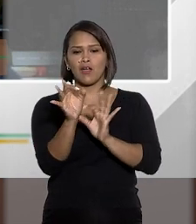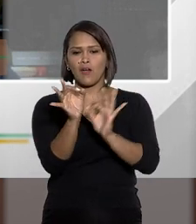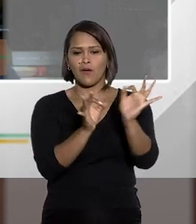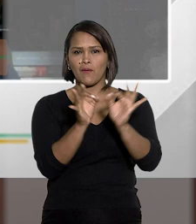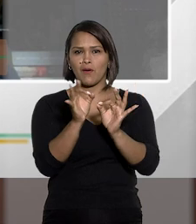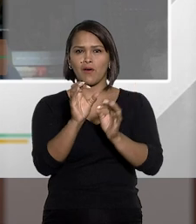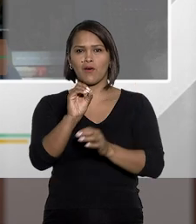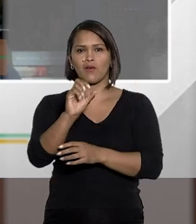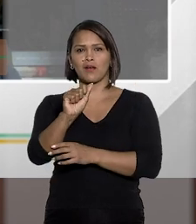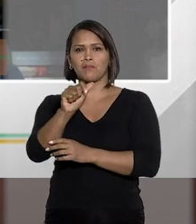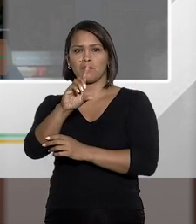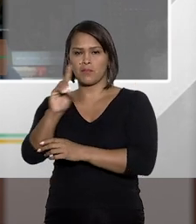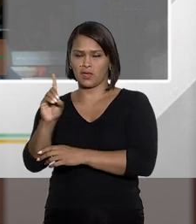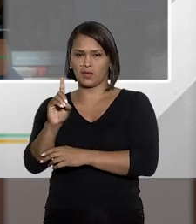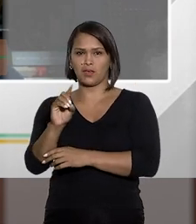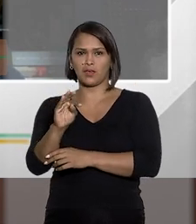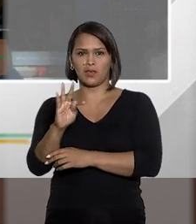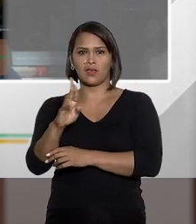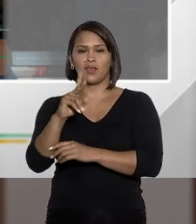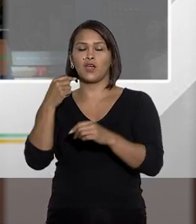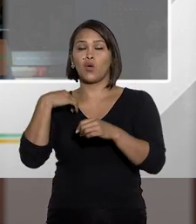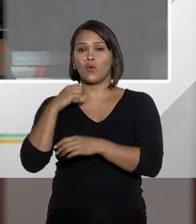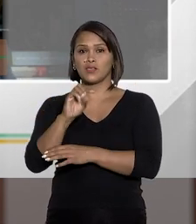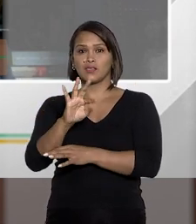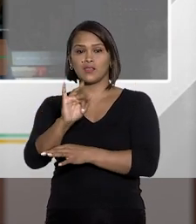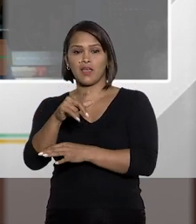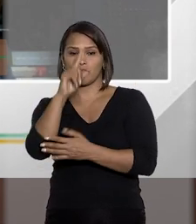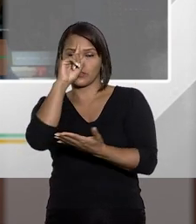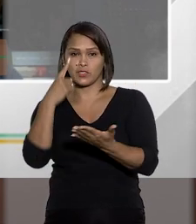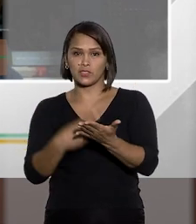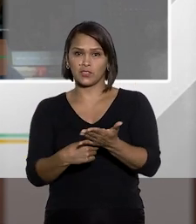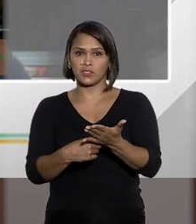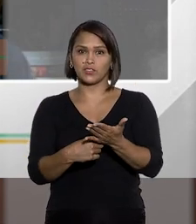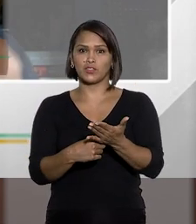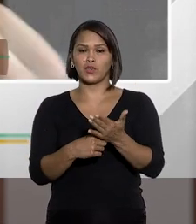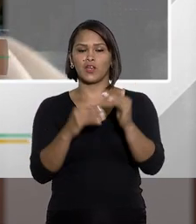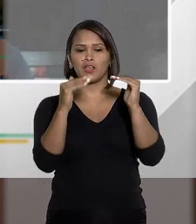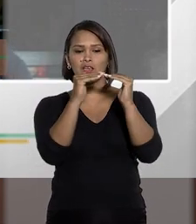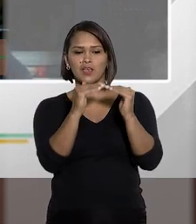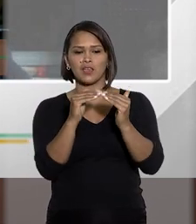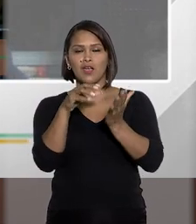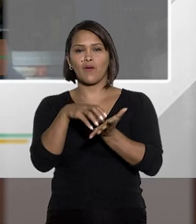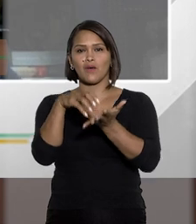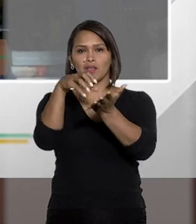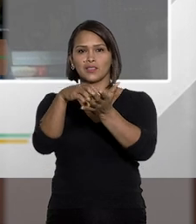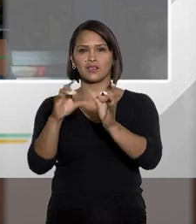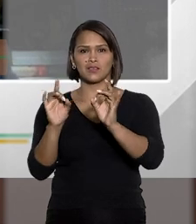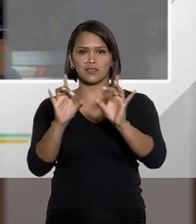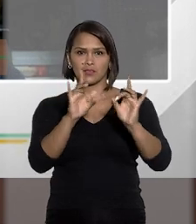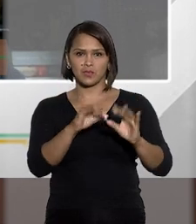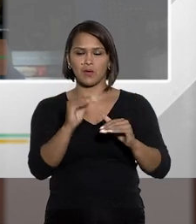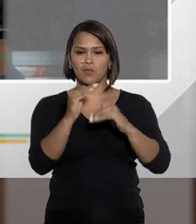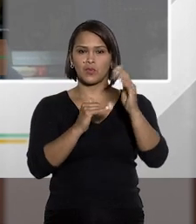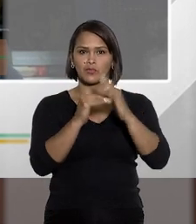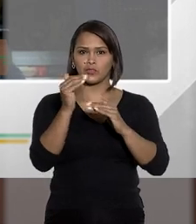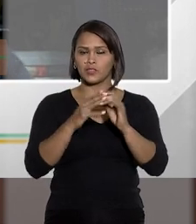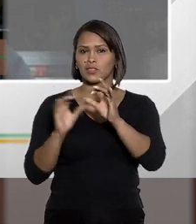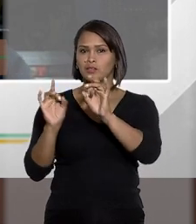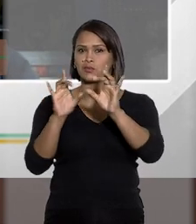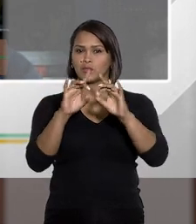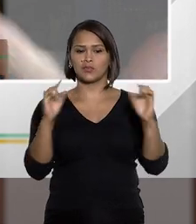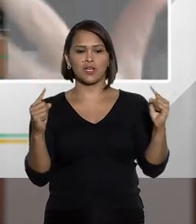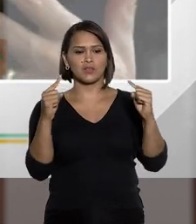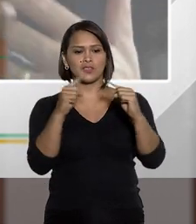da própria Ordem dos Advogados do Brasil. O Supremo já decidiu que é uma autarquia especial, profissional